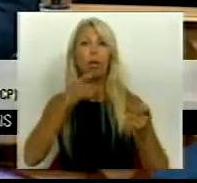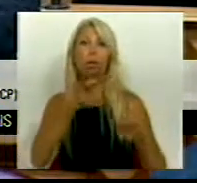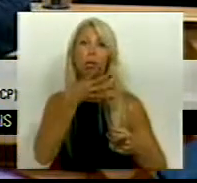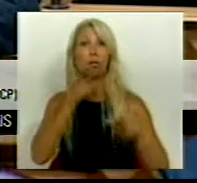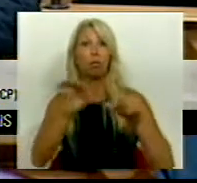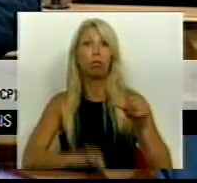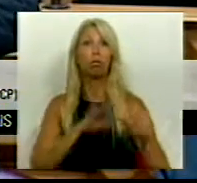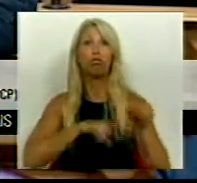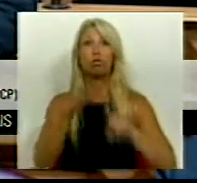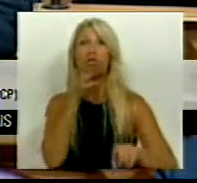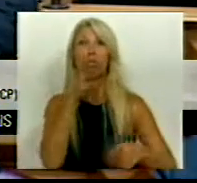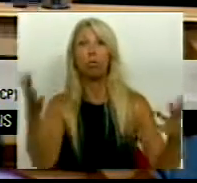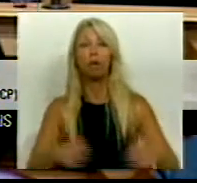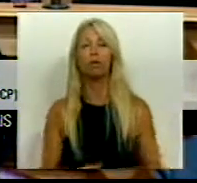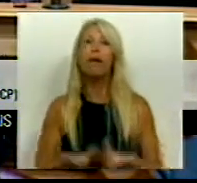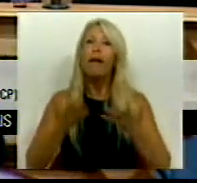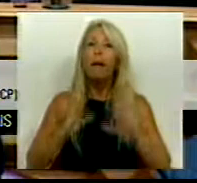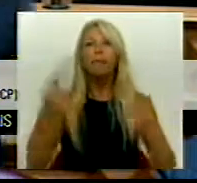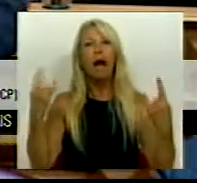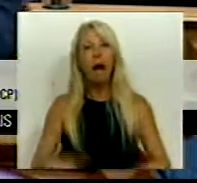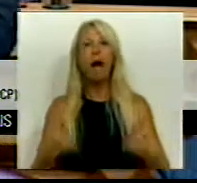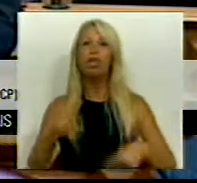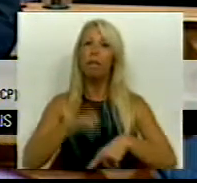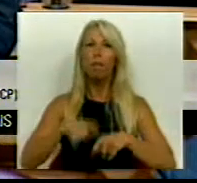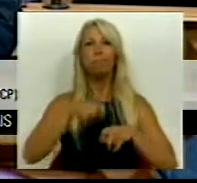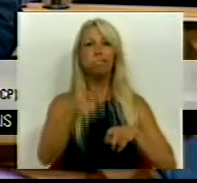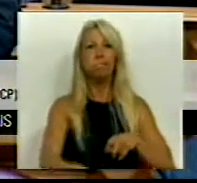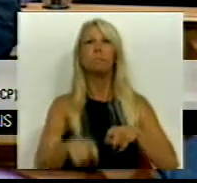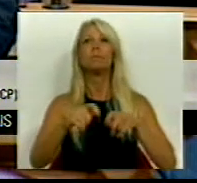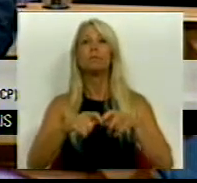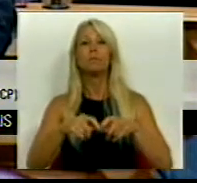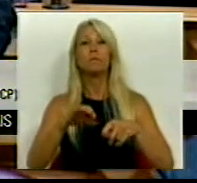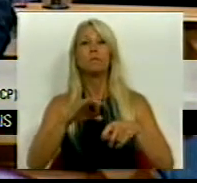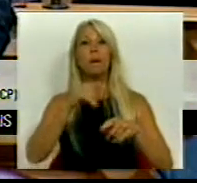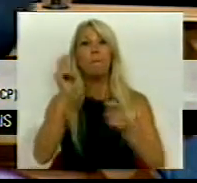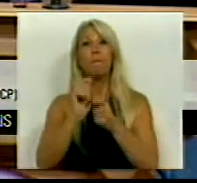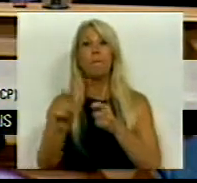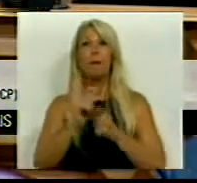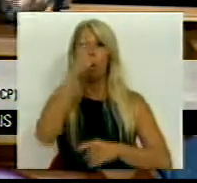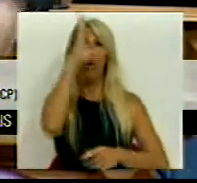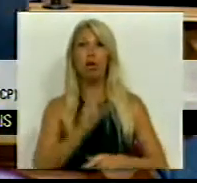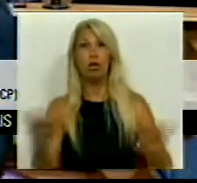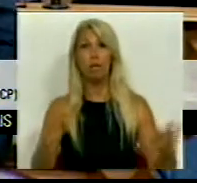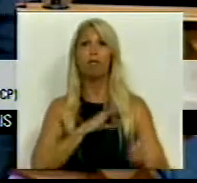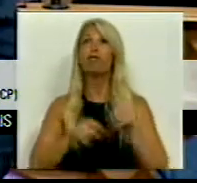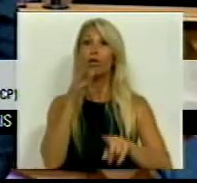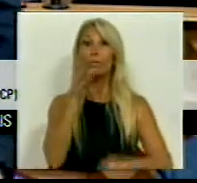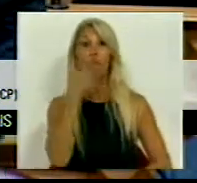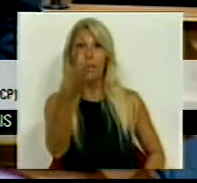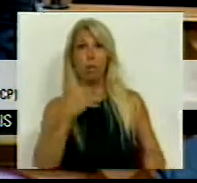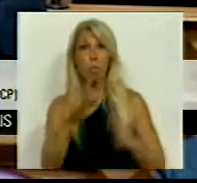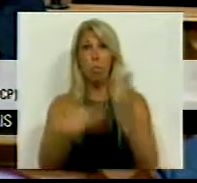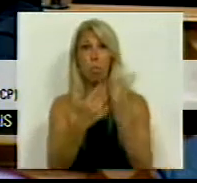moratória ao pagamento ao Estado como os Srs. Governantes e Deputados têm falado e anunciaram está na nossa